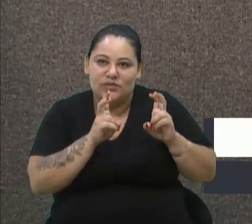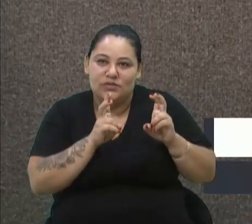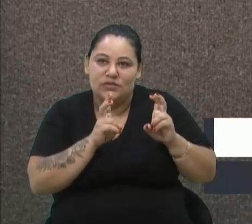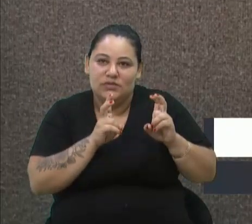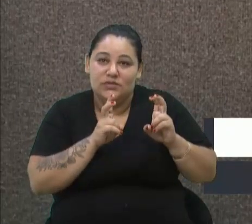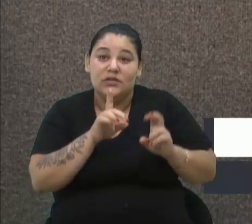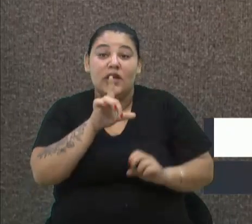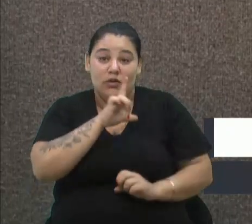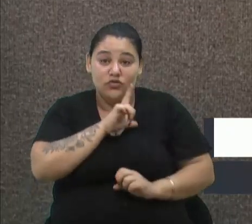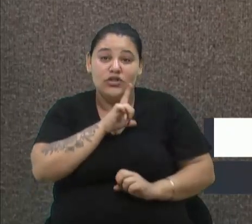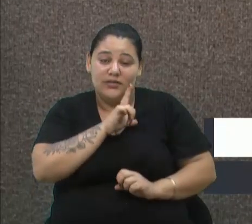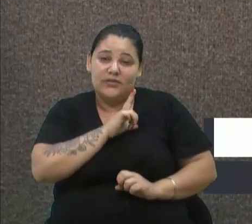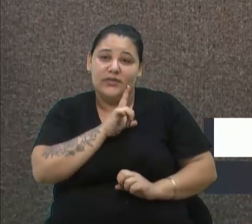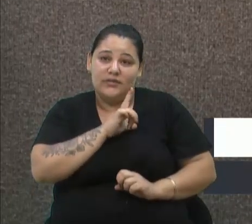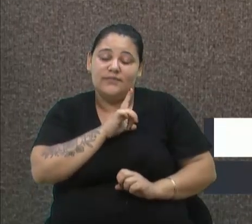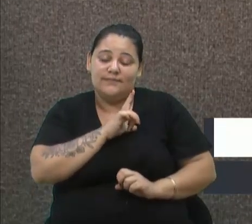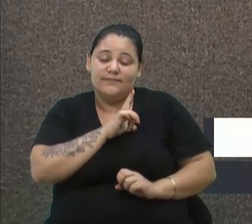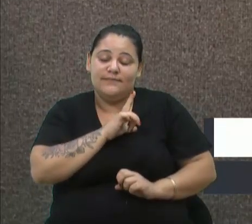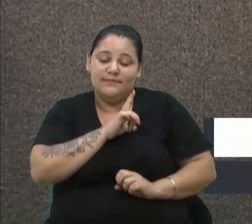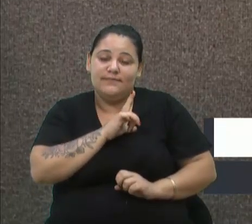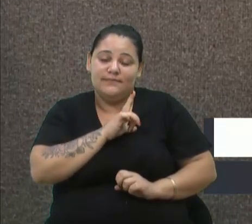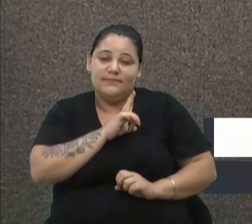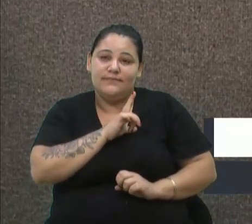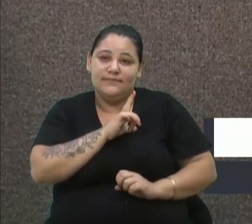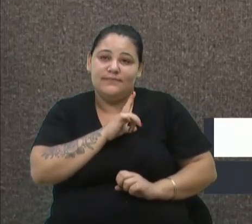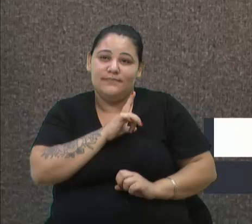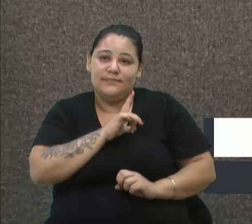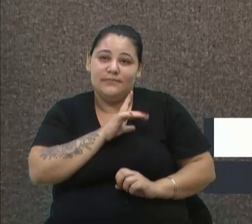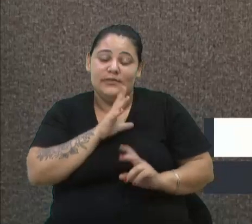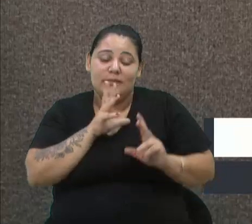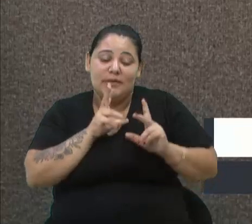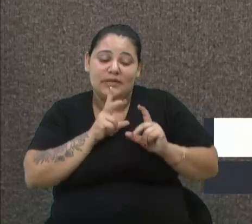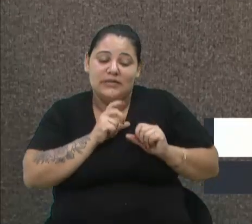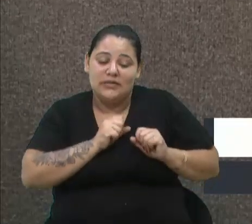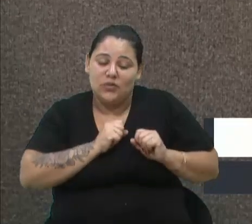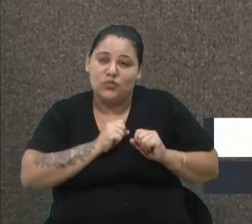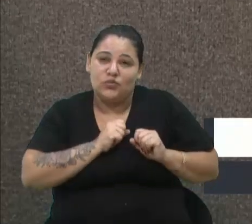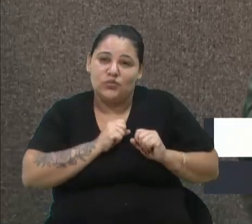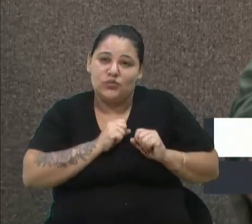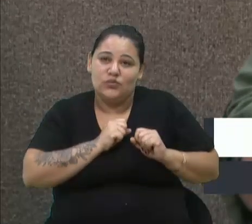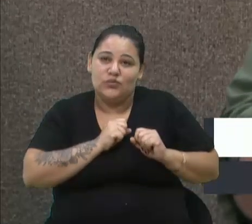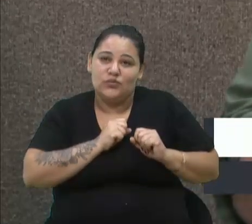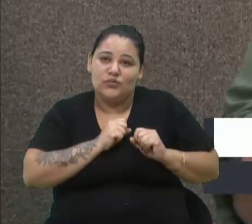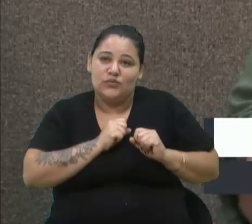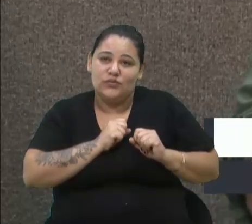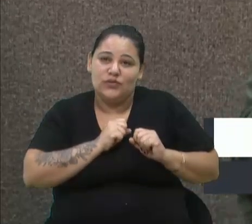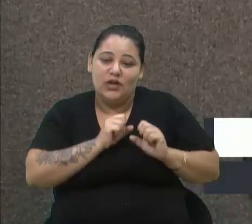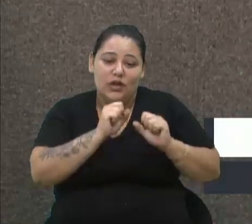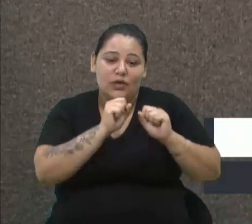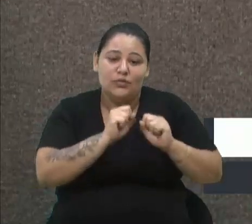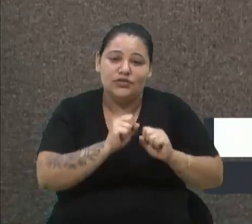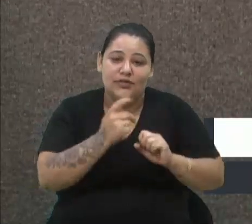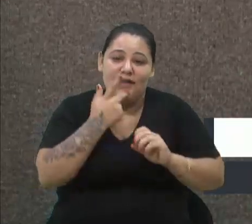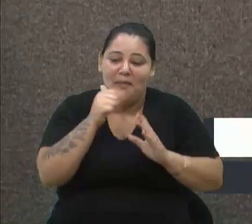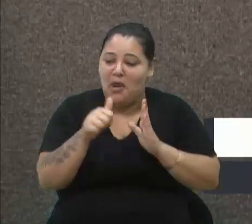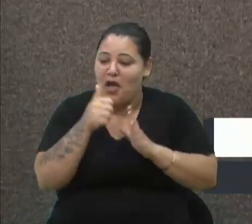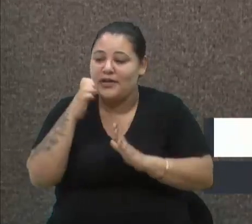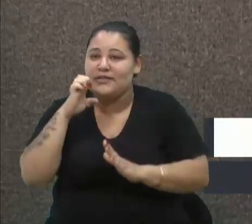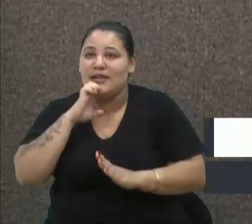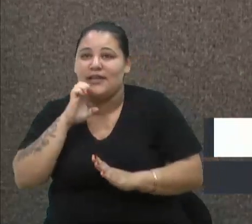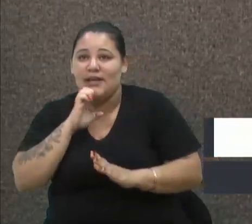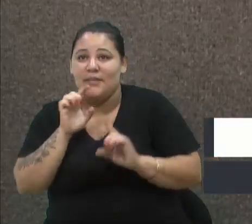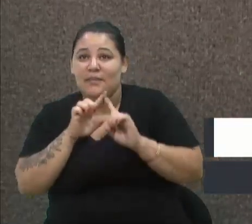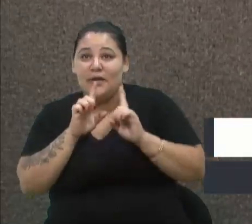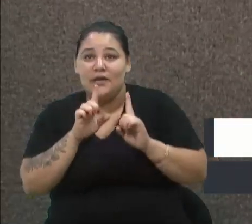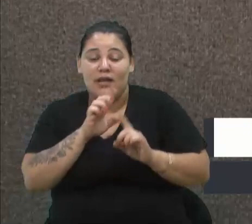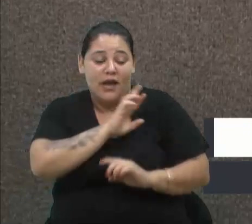Eu tive depressão pós-parto, então eu poderia falar com maior propriedade do que a Estela, mas a Estela me representou